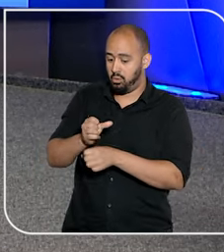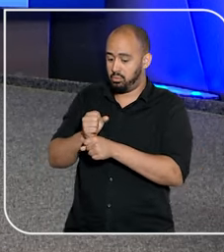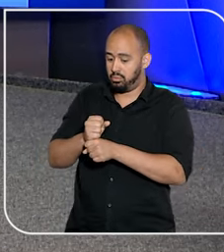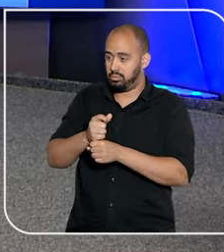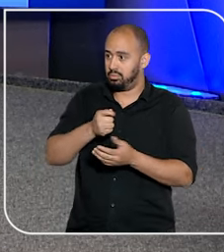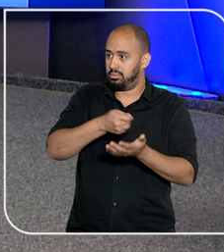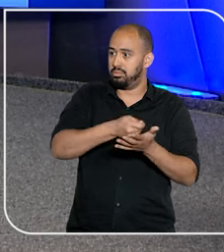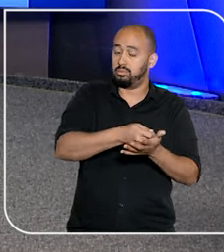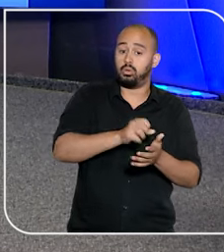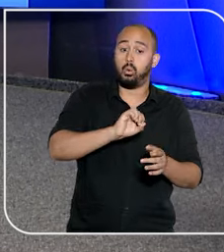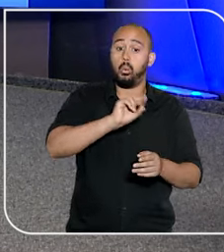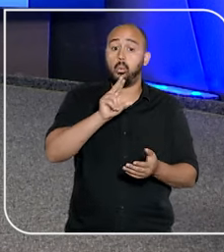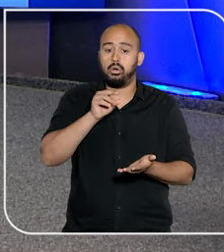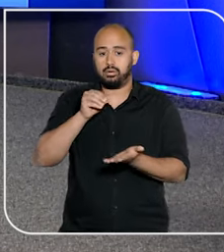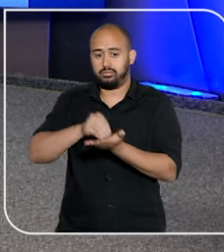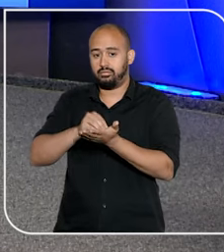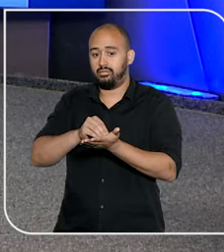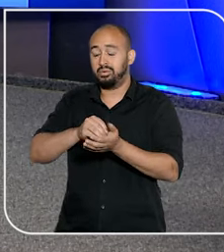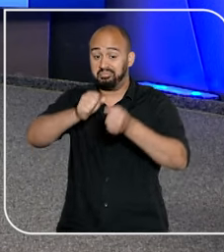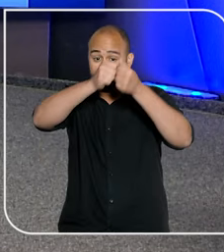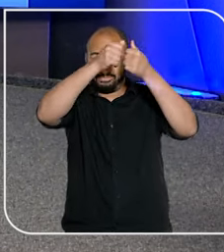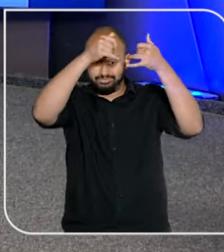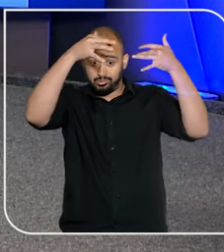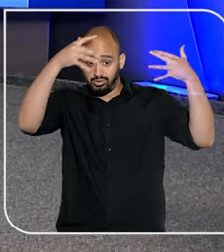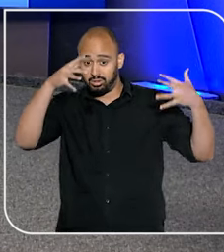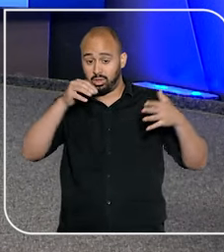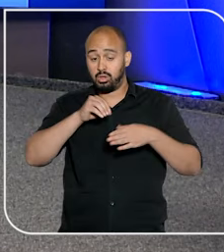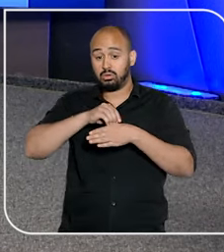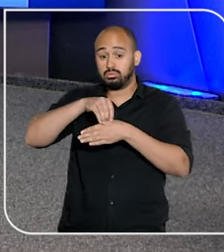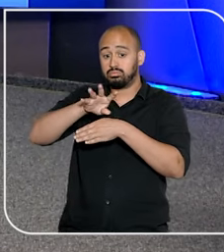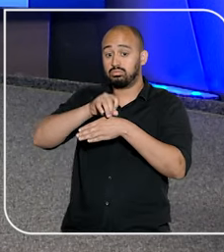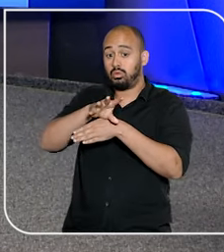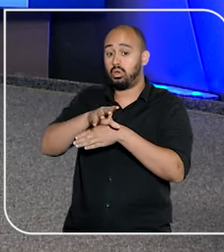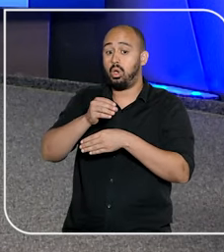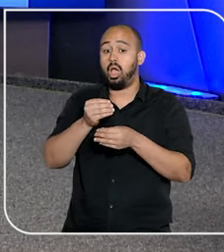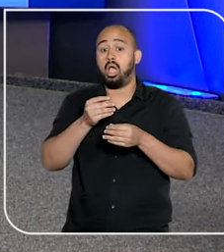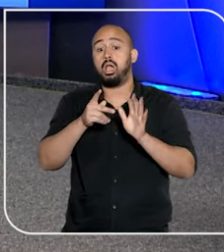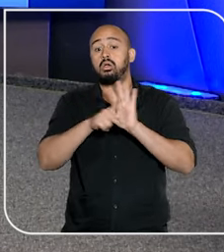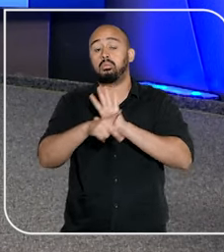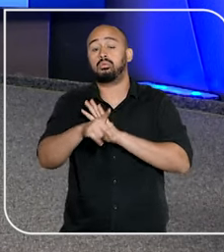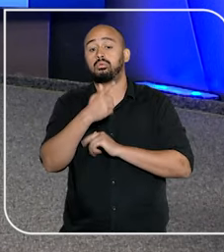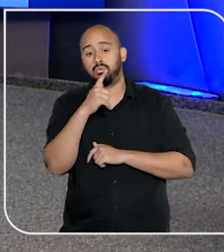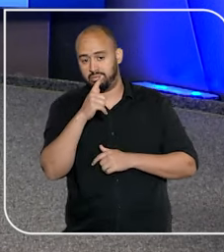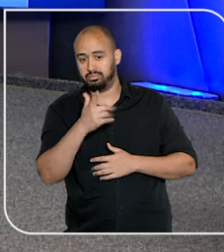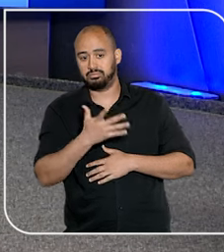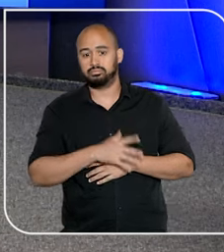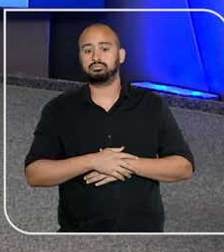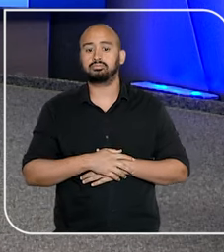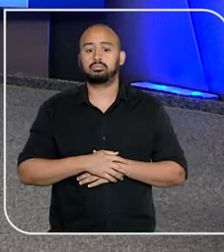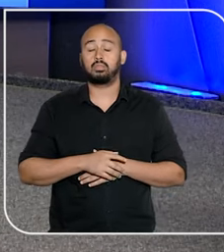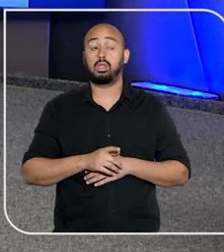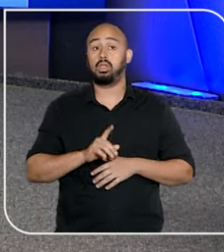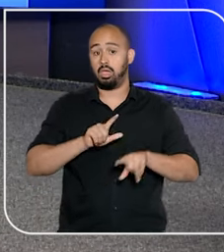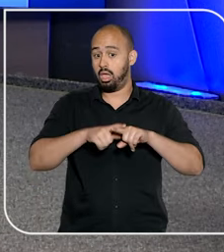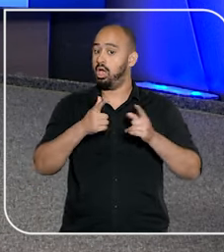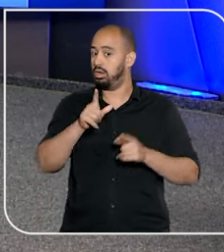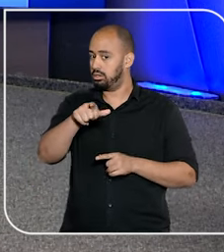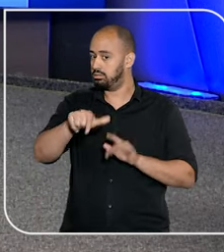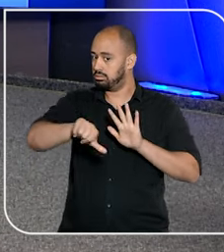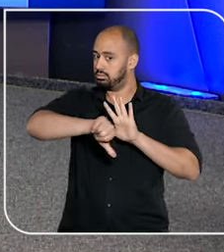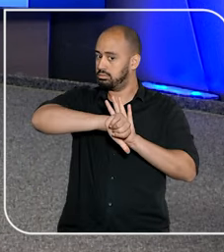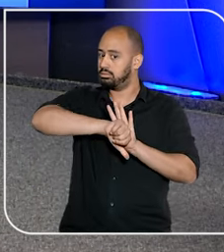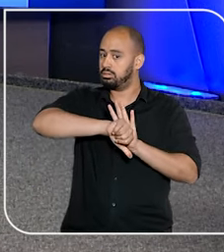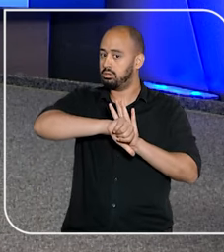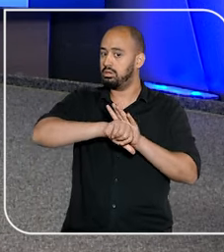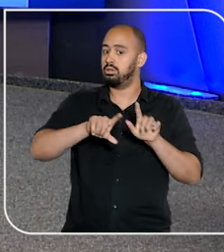isso for obrigatório ou faltar com transparência na divulgação de ações governamentais. Apesar de